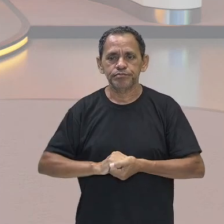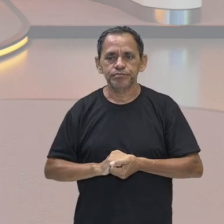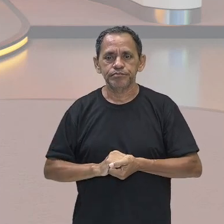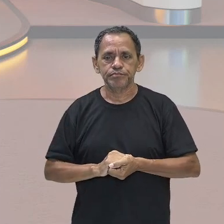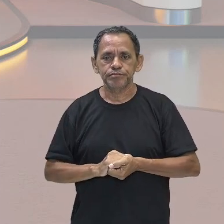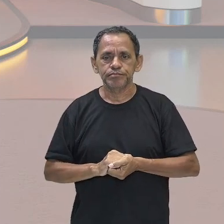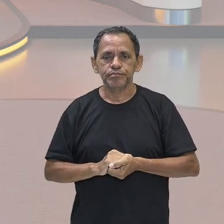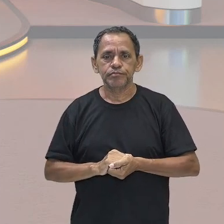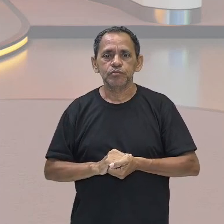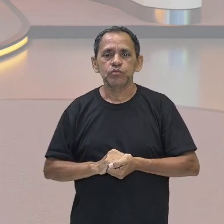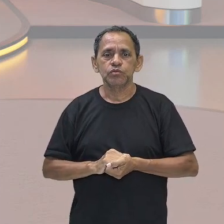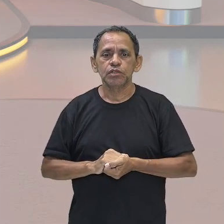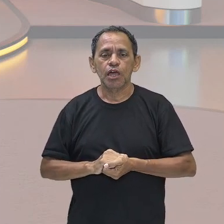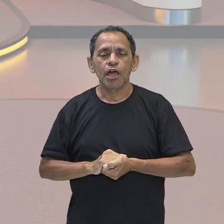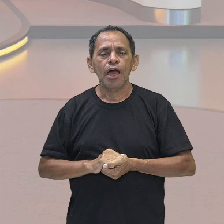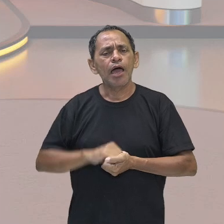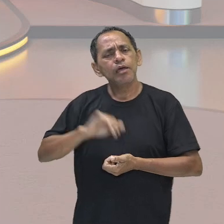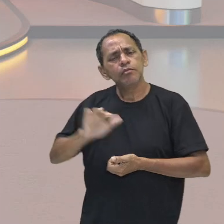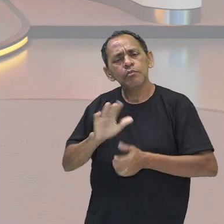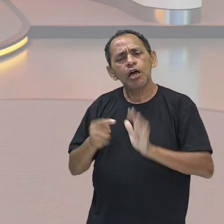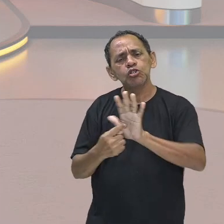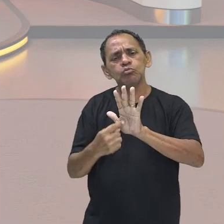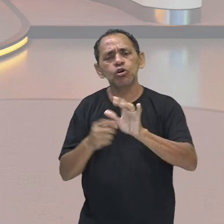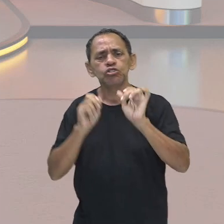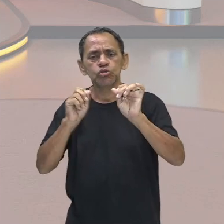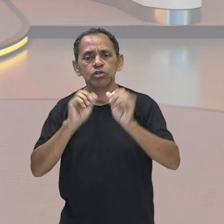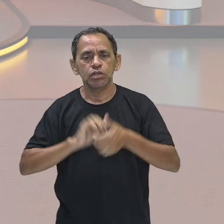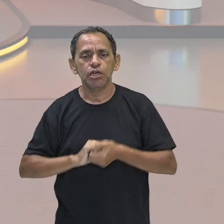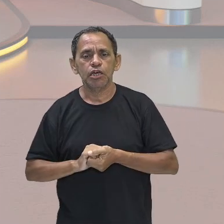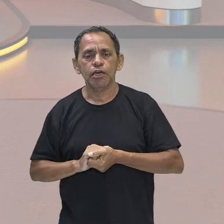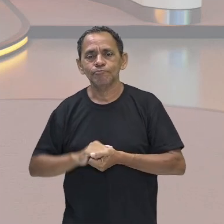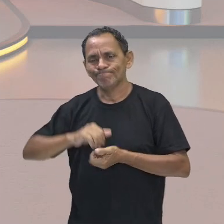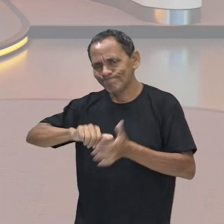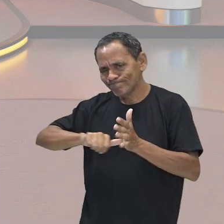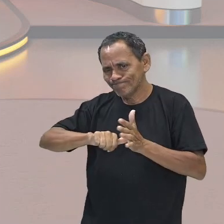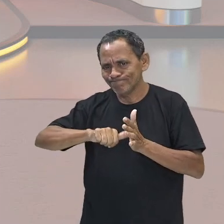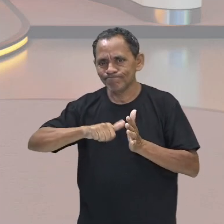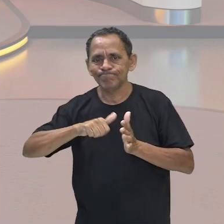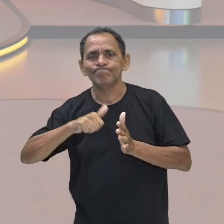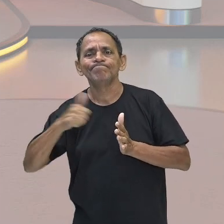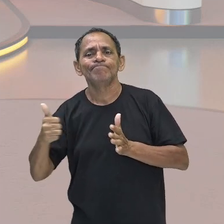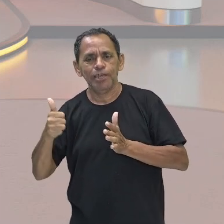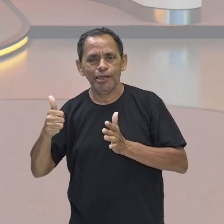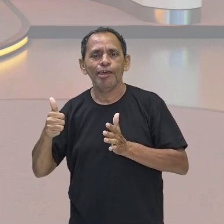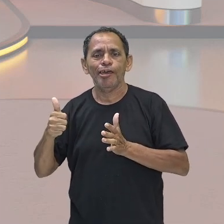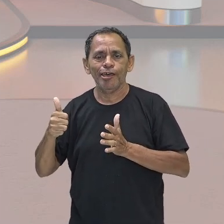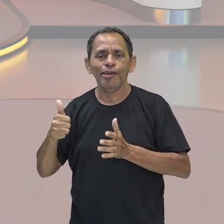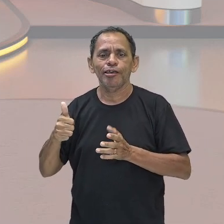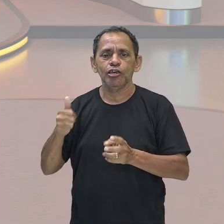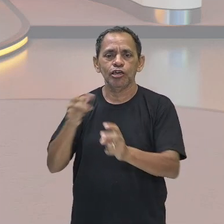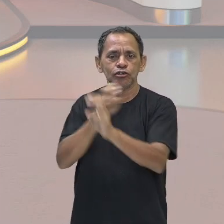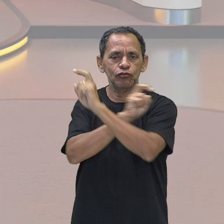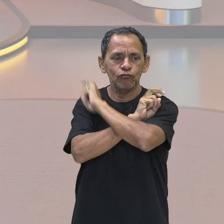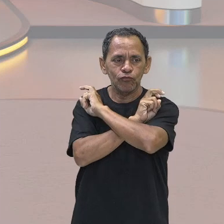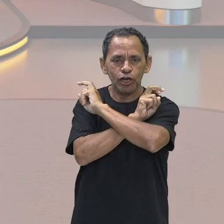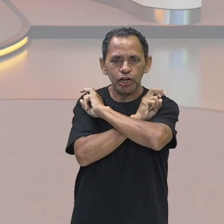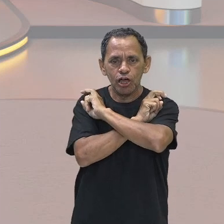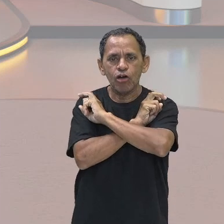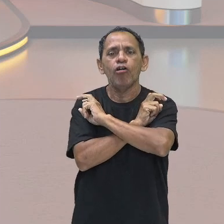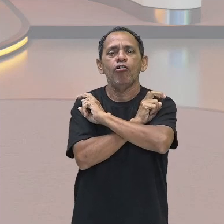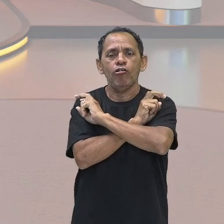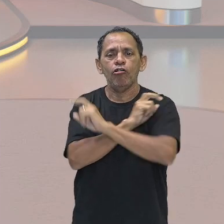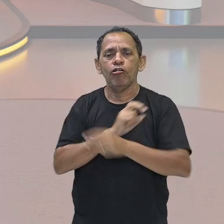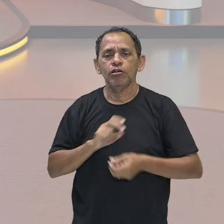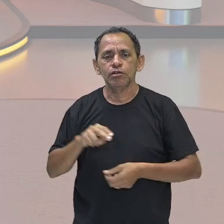não é mesmo? A imagem, então, aqui, né? Do primeiro grande faraó que tem, então, o nome de, né?